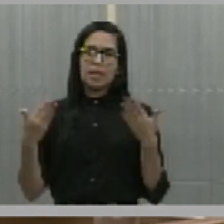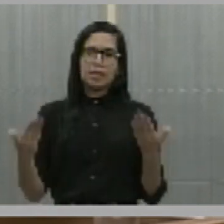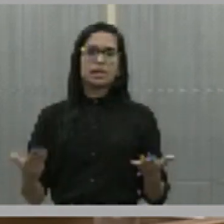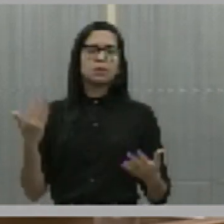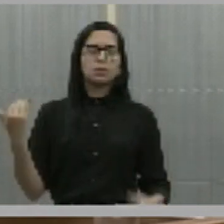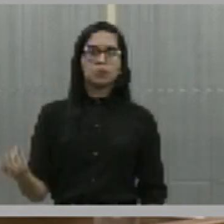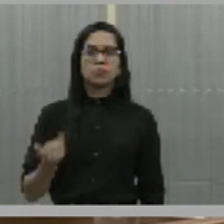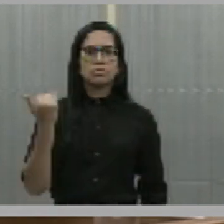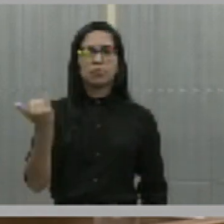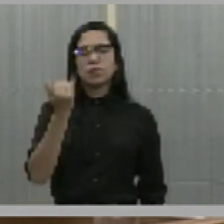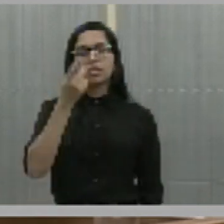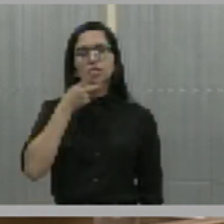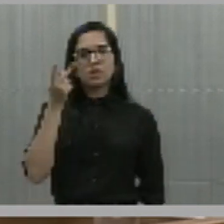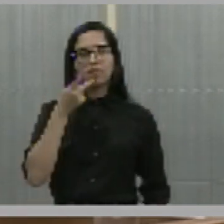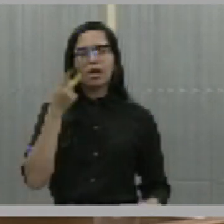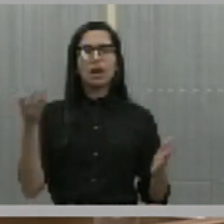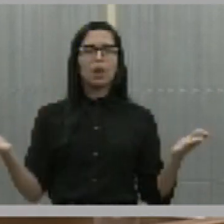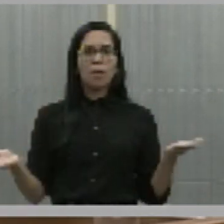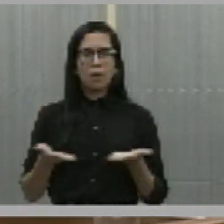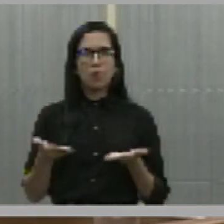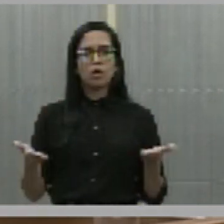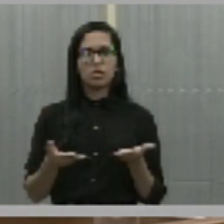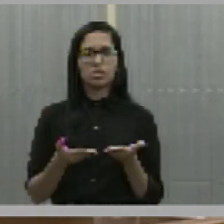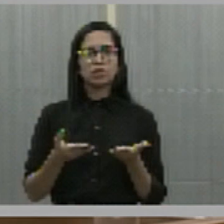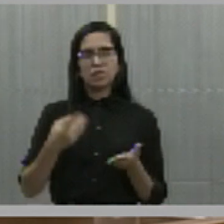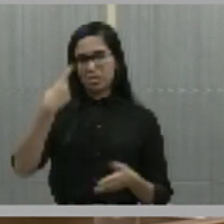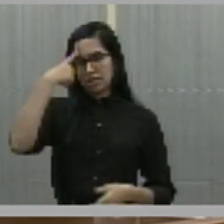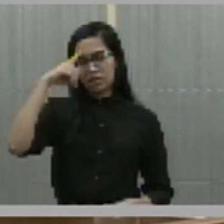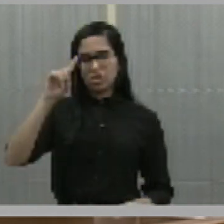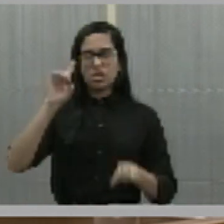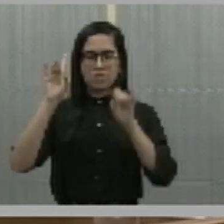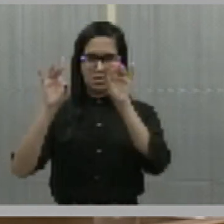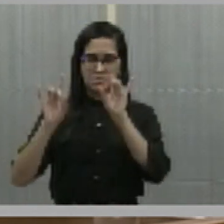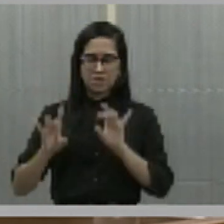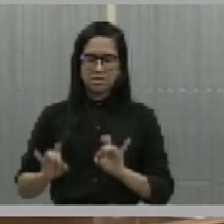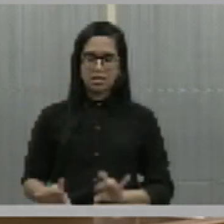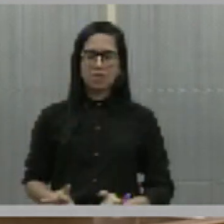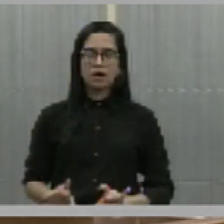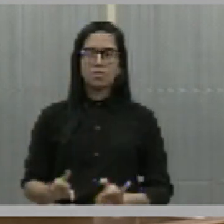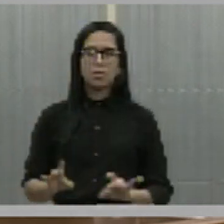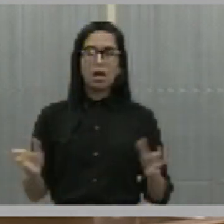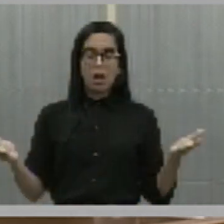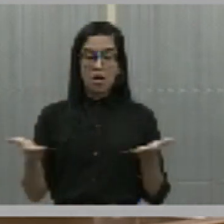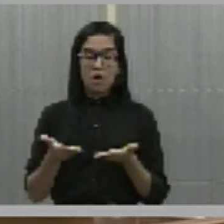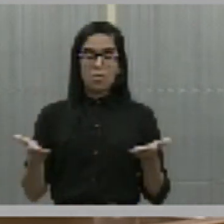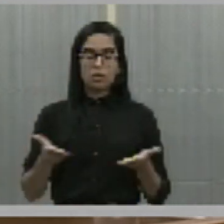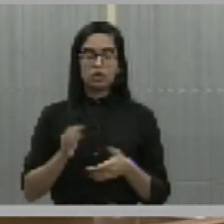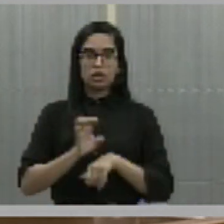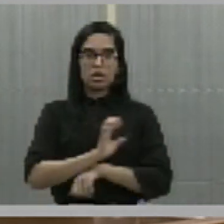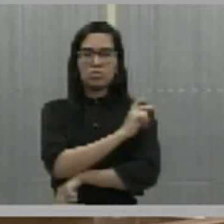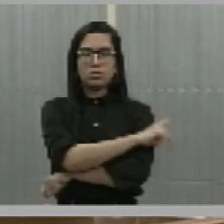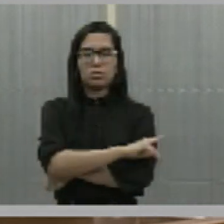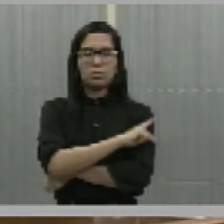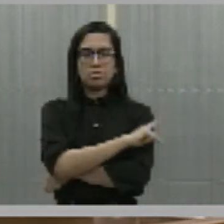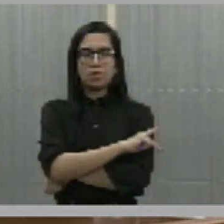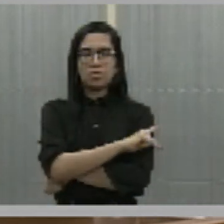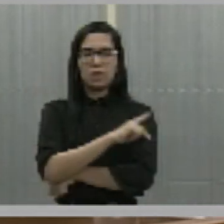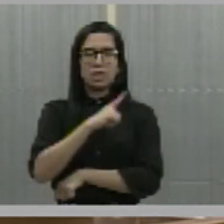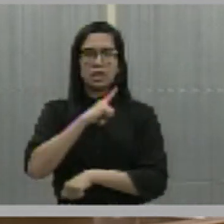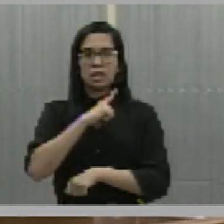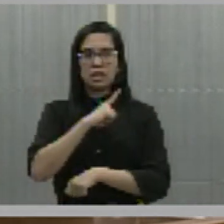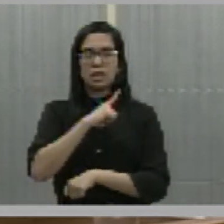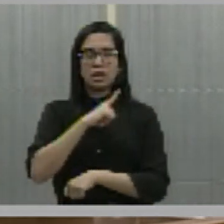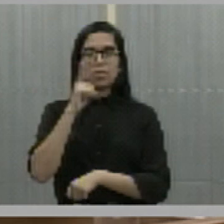esse registro, nessa data tão histórica, onde, nesse momento, o Piauí tem entregue alguns produtos.